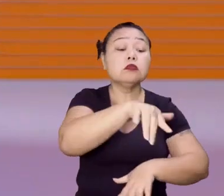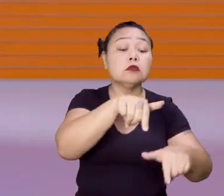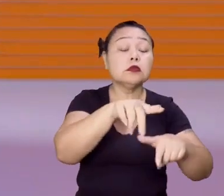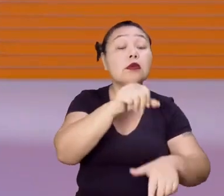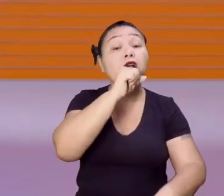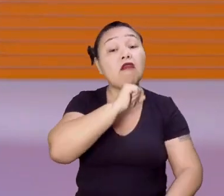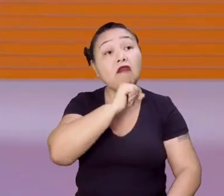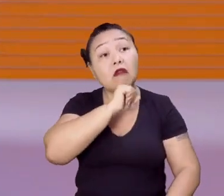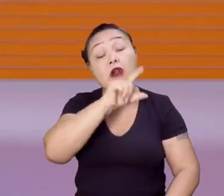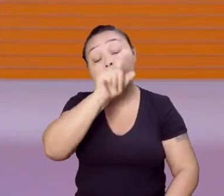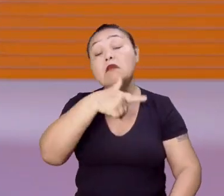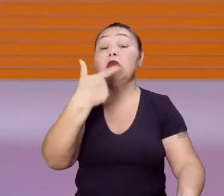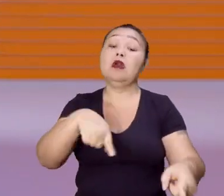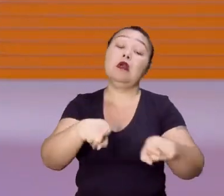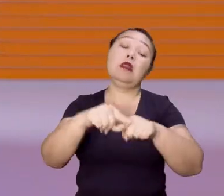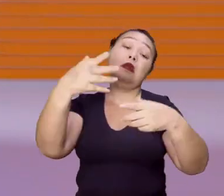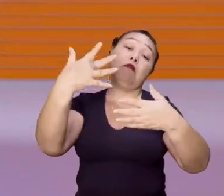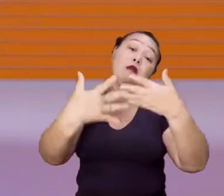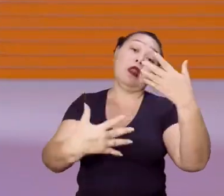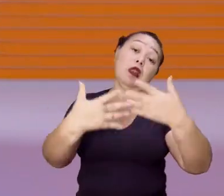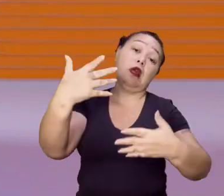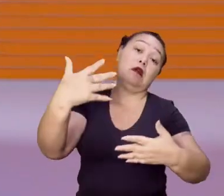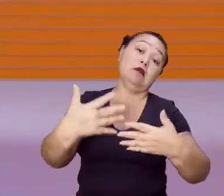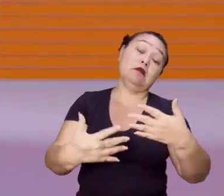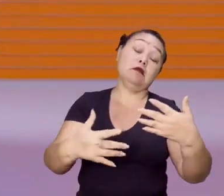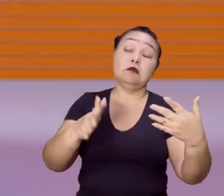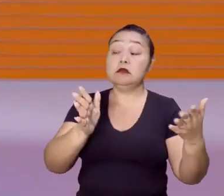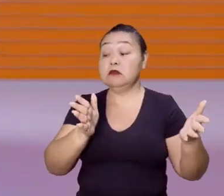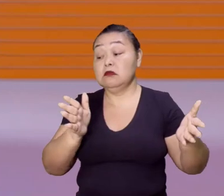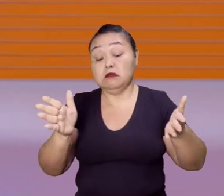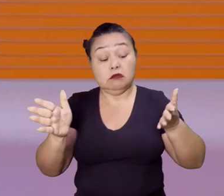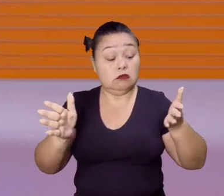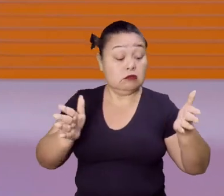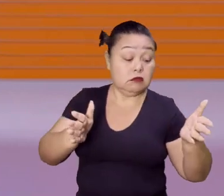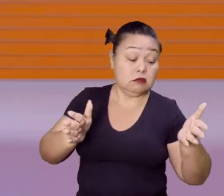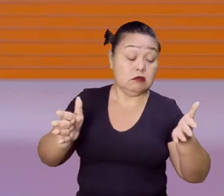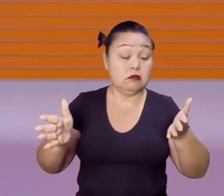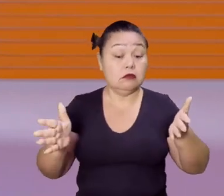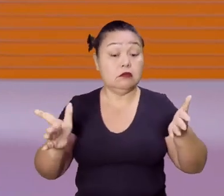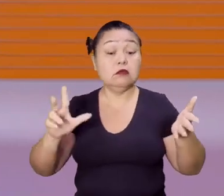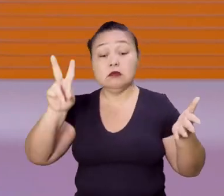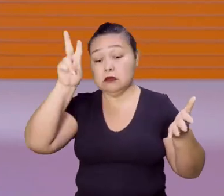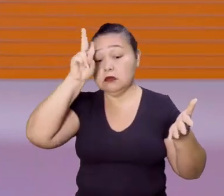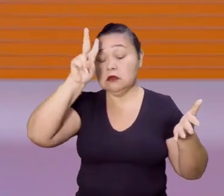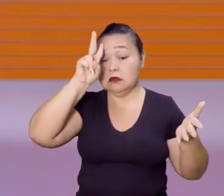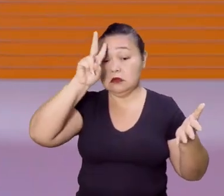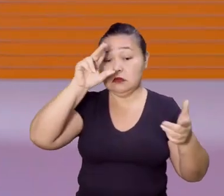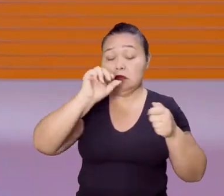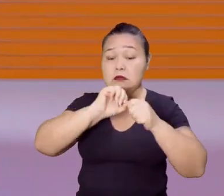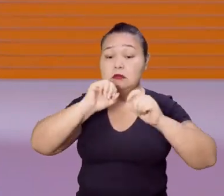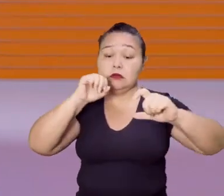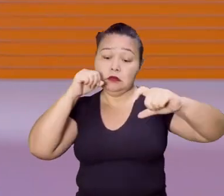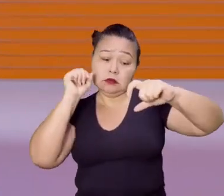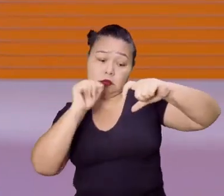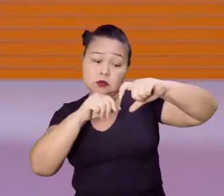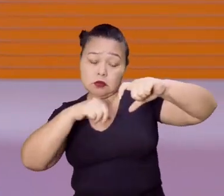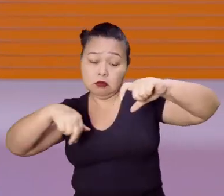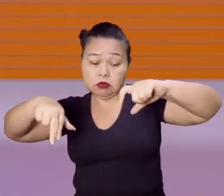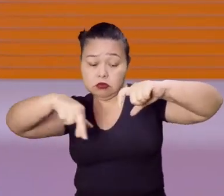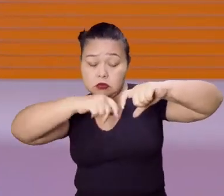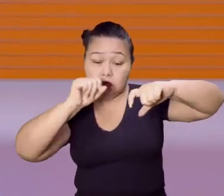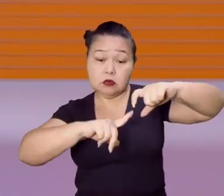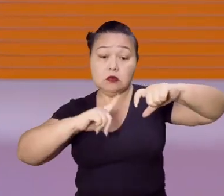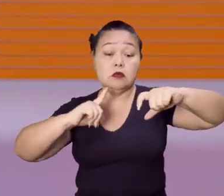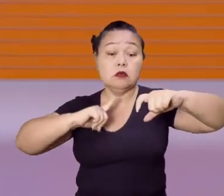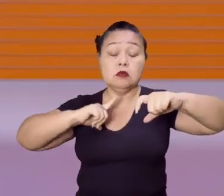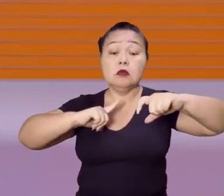muito velho também atrapalha. Então, você tem... Sabe aquela história do jogador de futebol? O